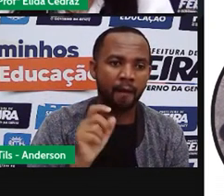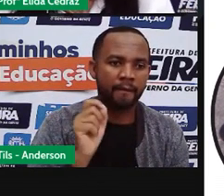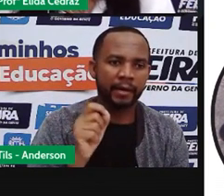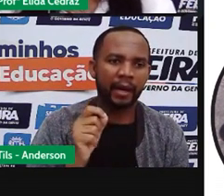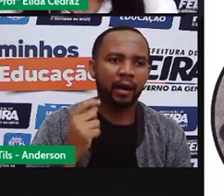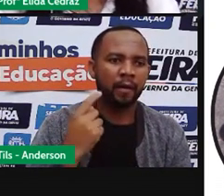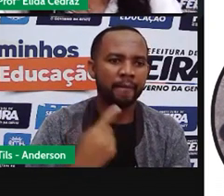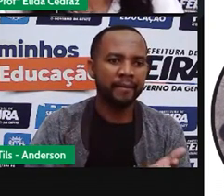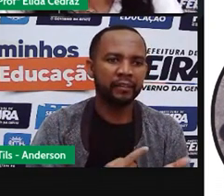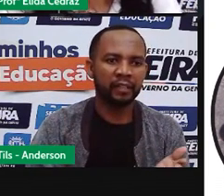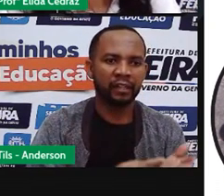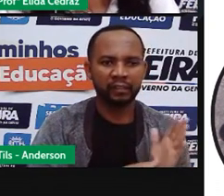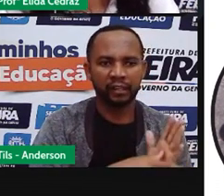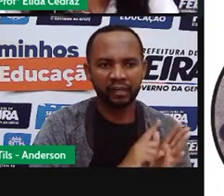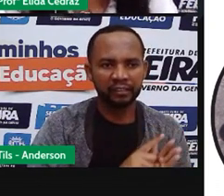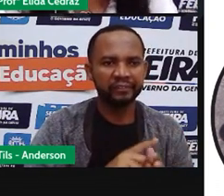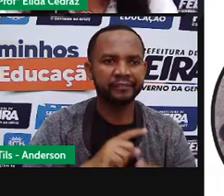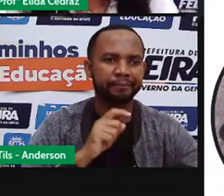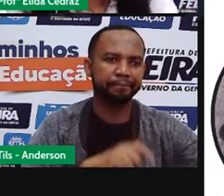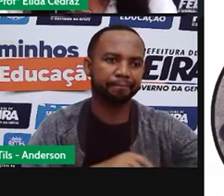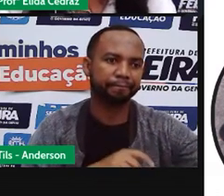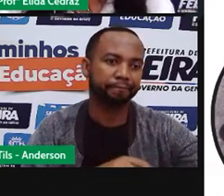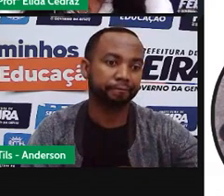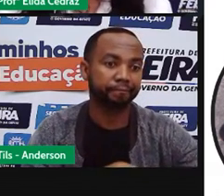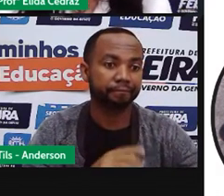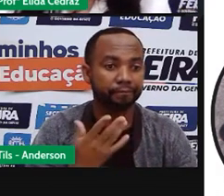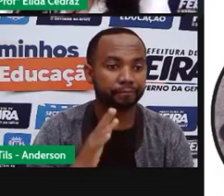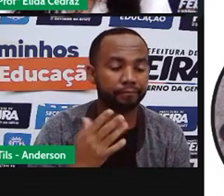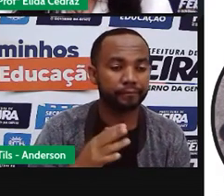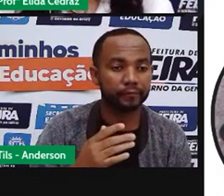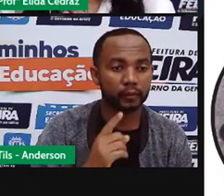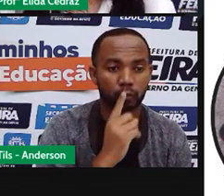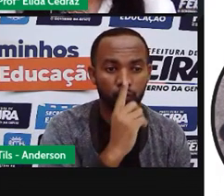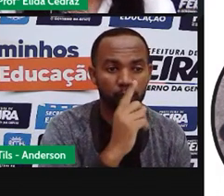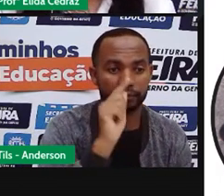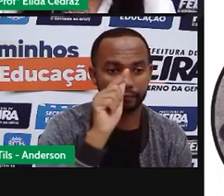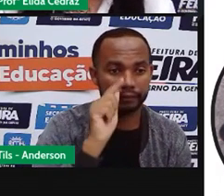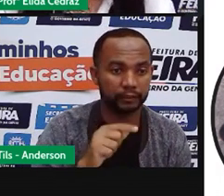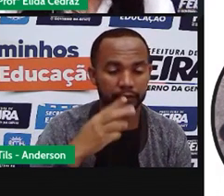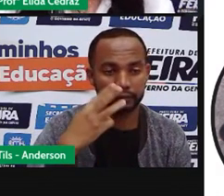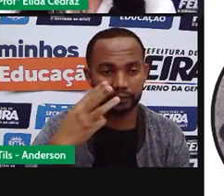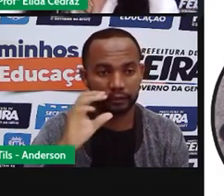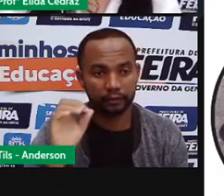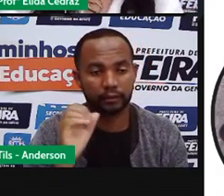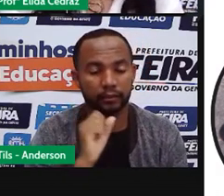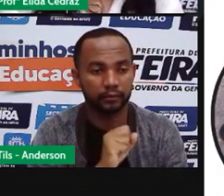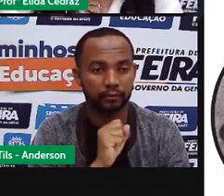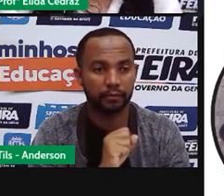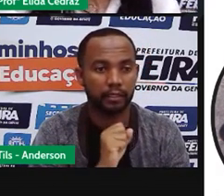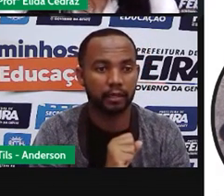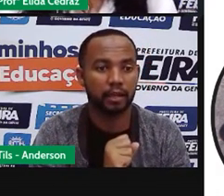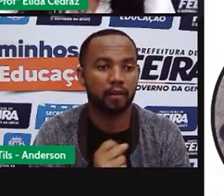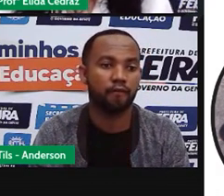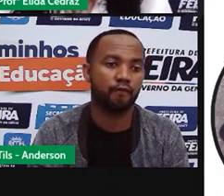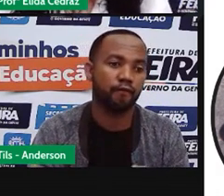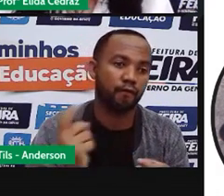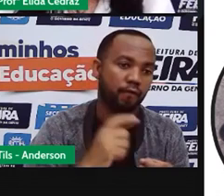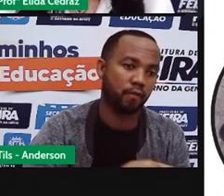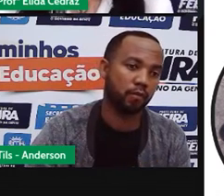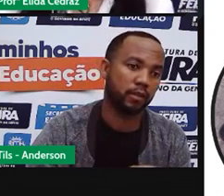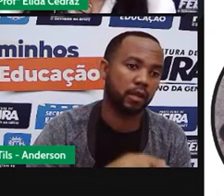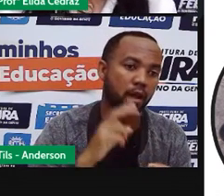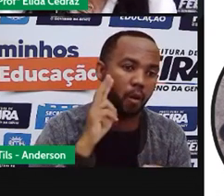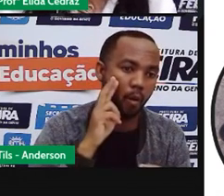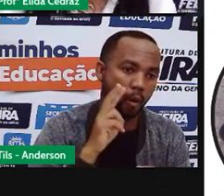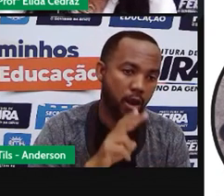combinei com ele eu dei um intervalo de observação de uma hora e trinta para ele observar três